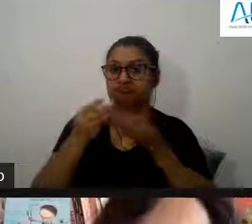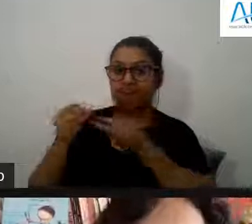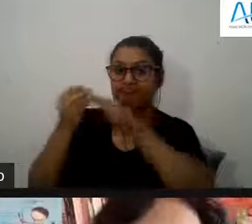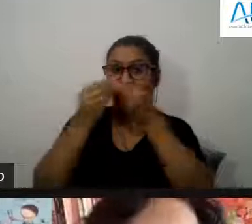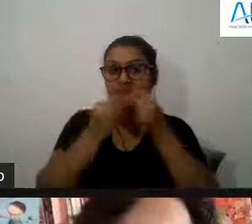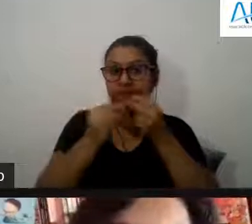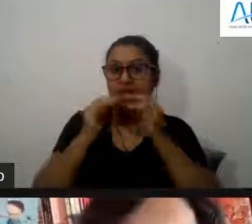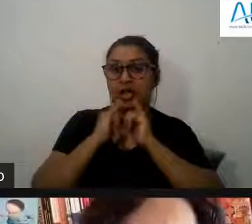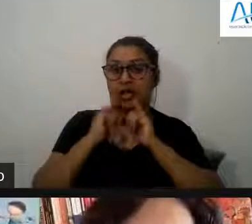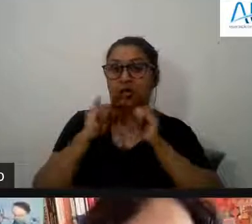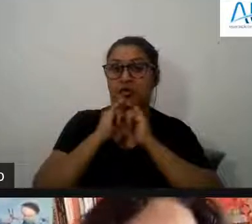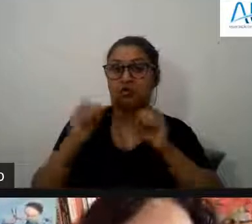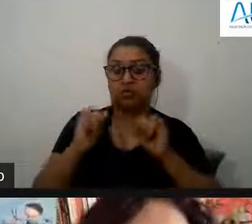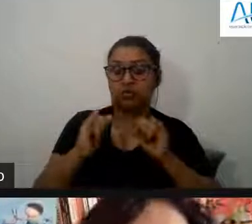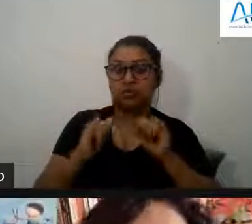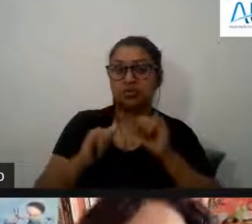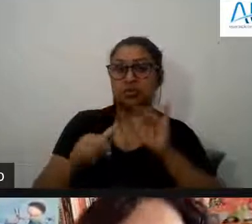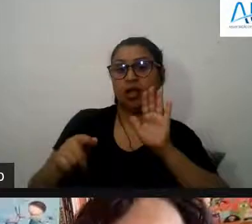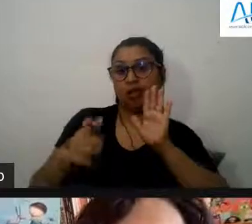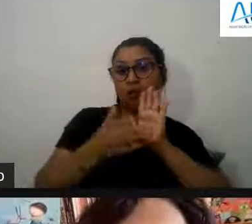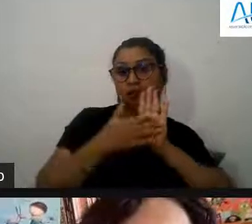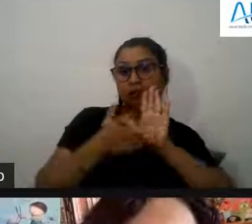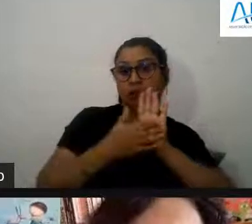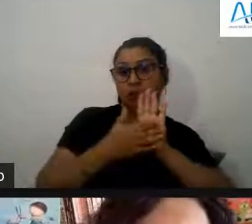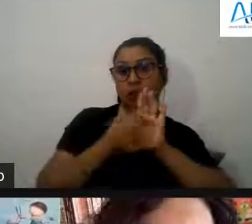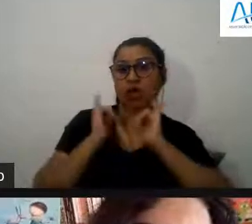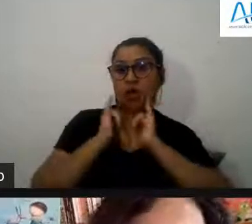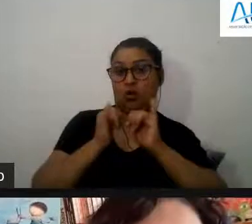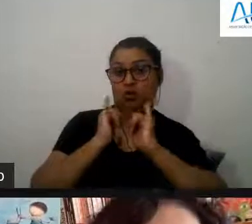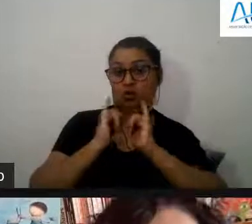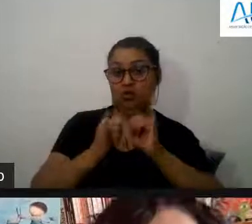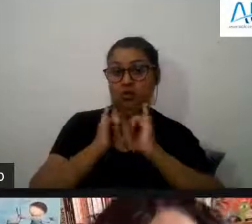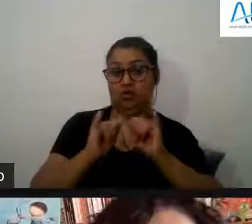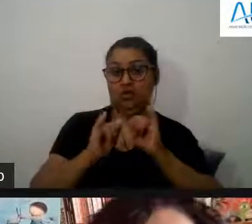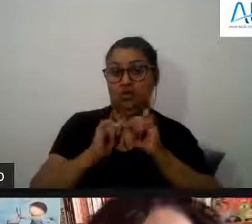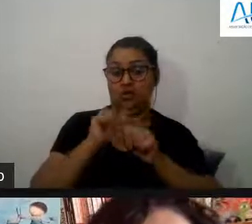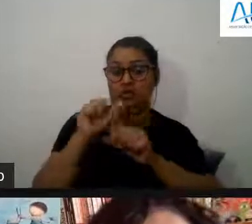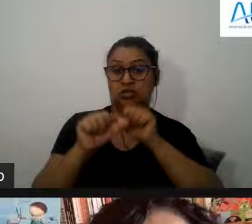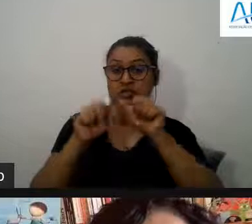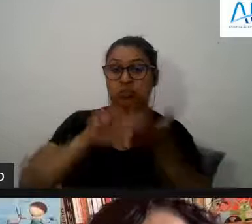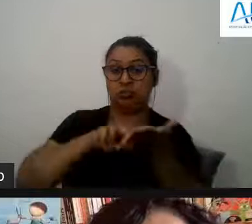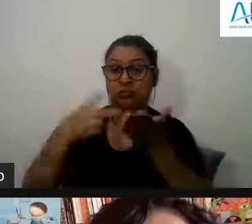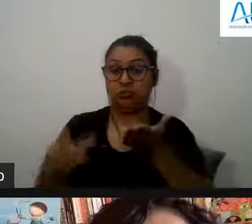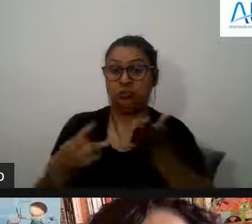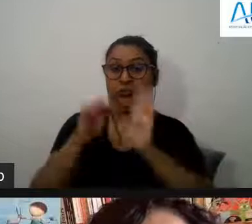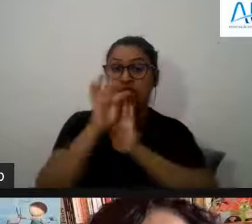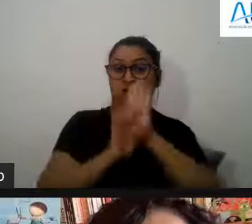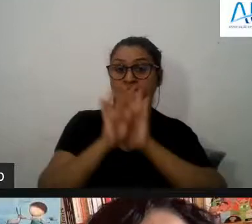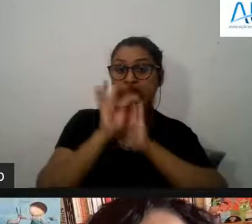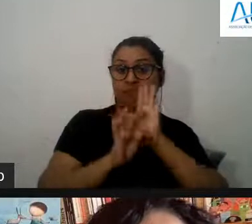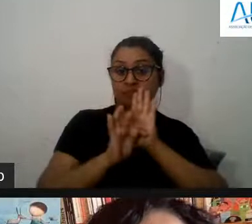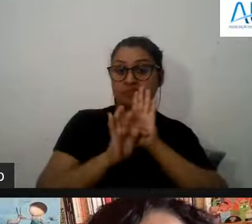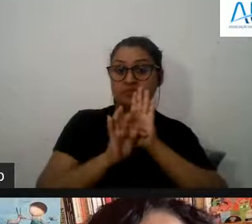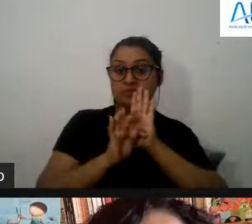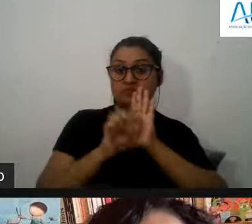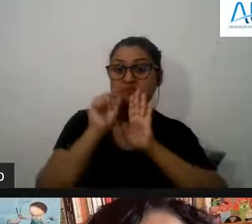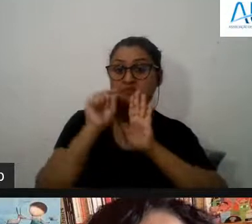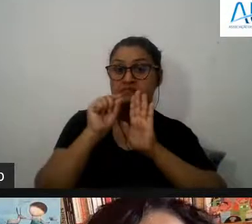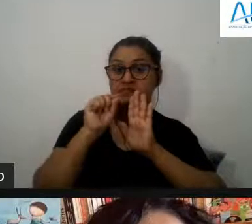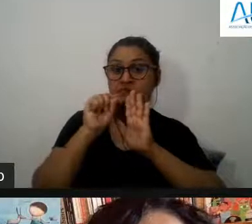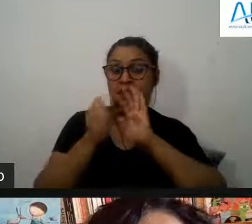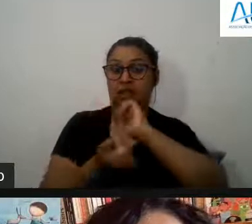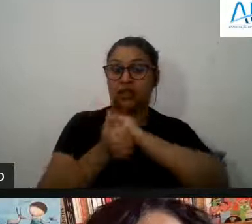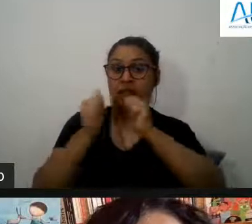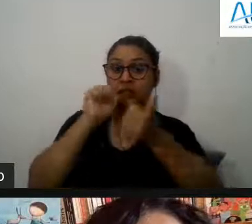divulgar ou o processo ou uma descoberta a questão das analogias da reformulação sem dúvida aqui parece-me que também é a questão da adaptação ao